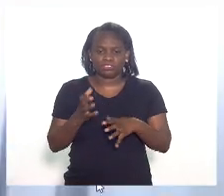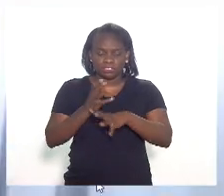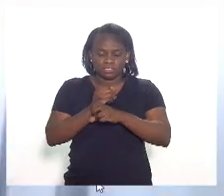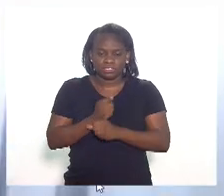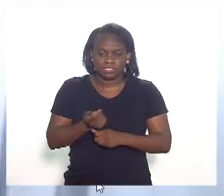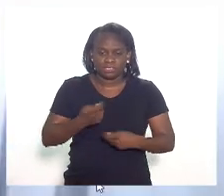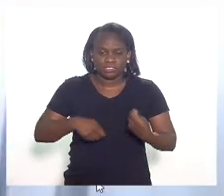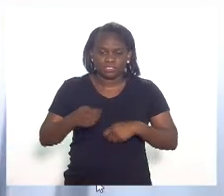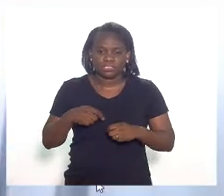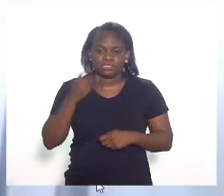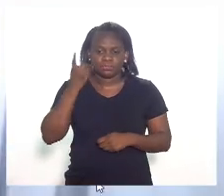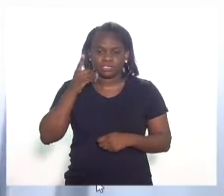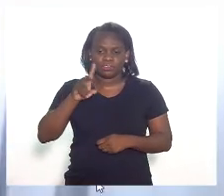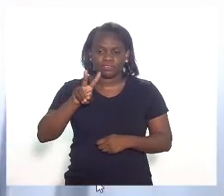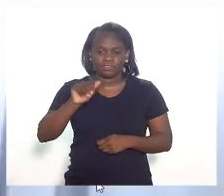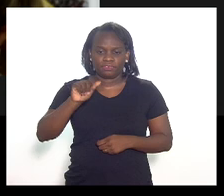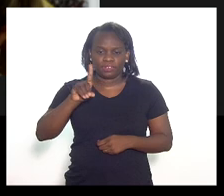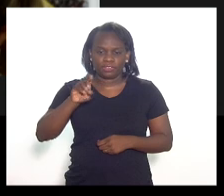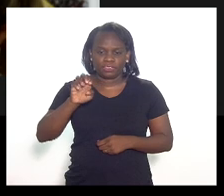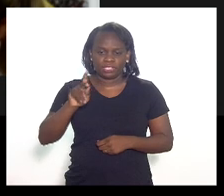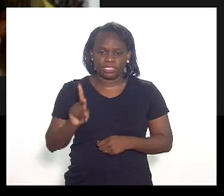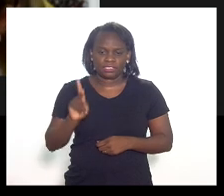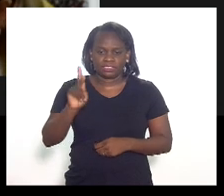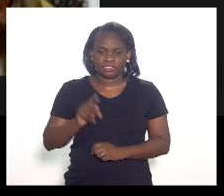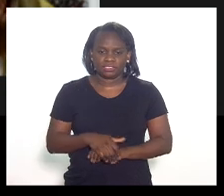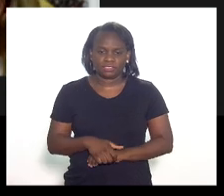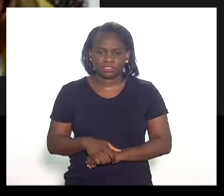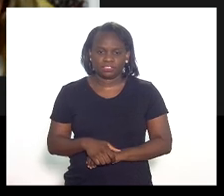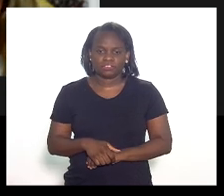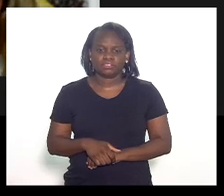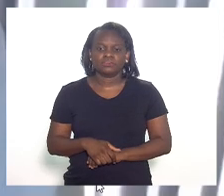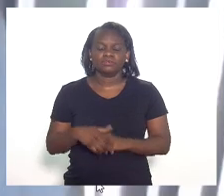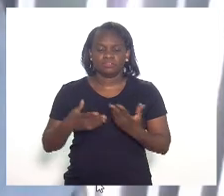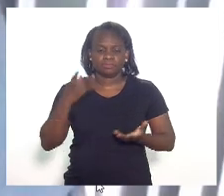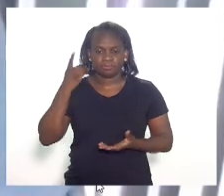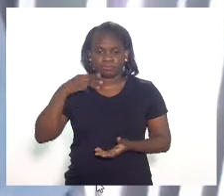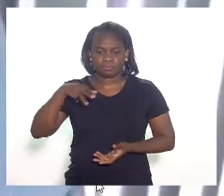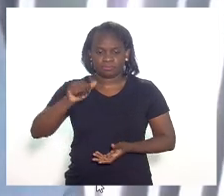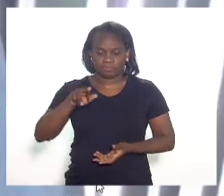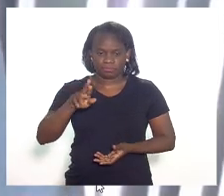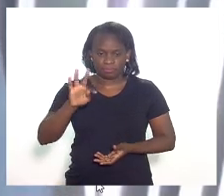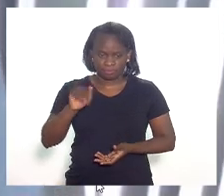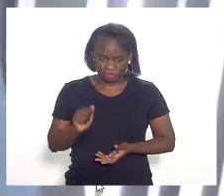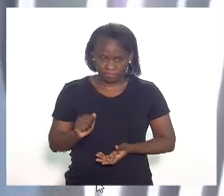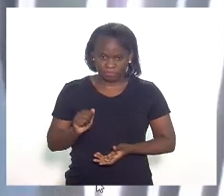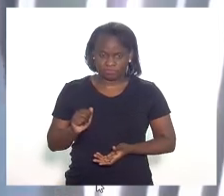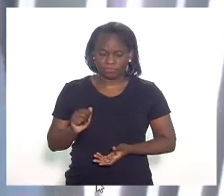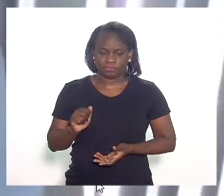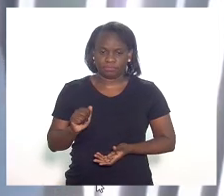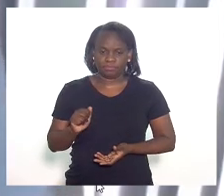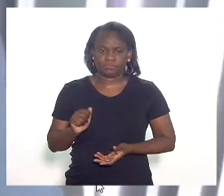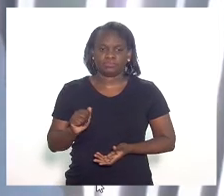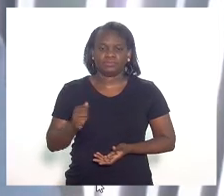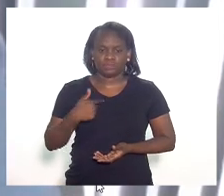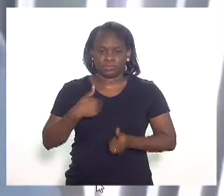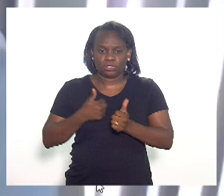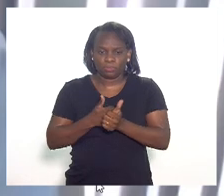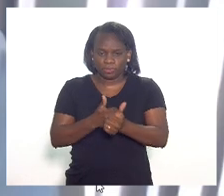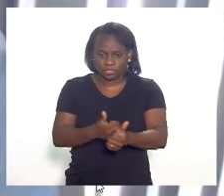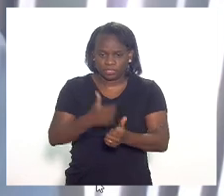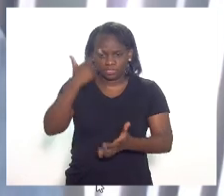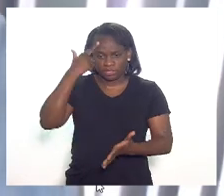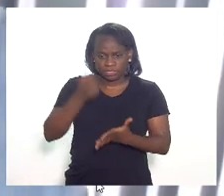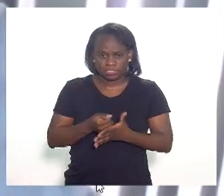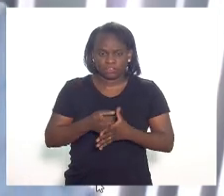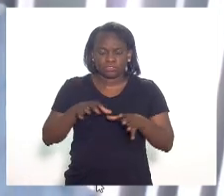deputado Valdeck Carneiro. Deputada Marta Rocha, eu vou acompanhar o parecer da